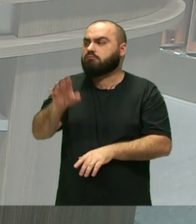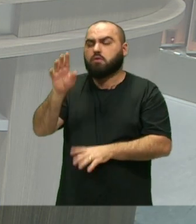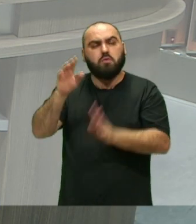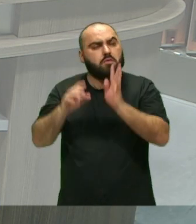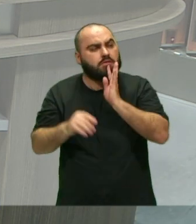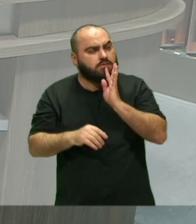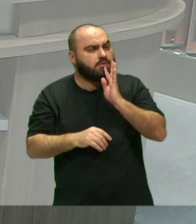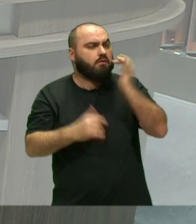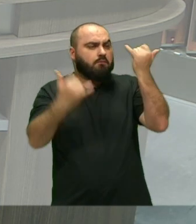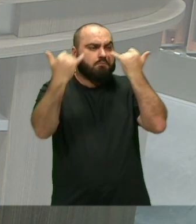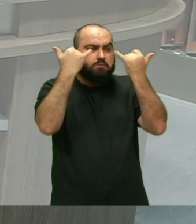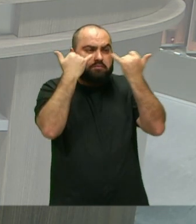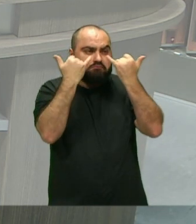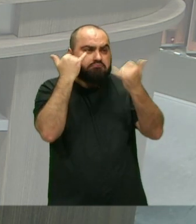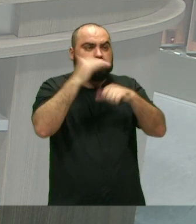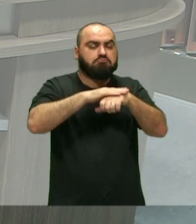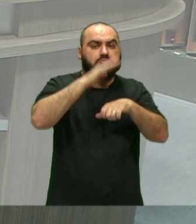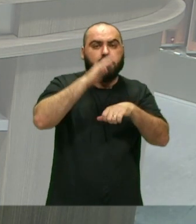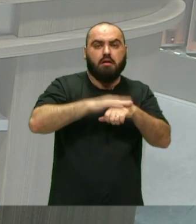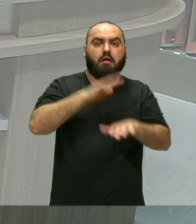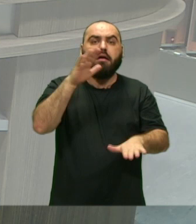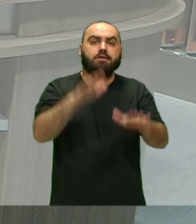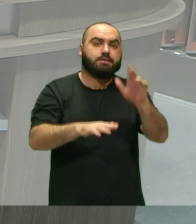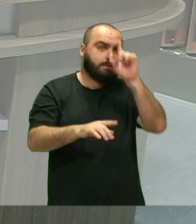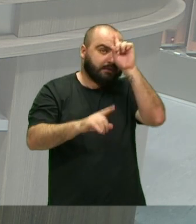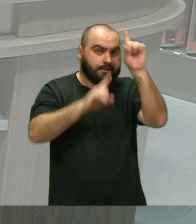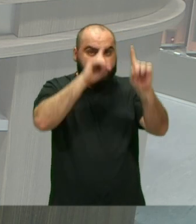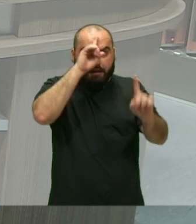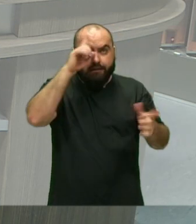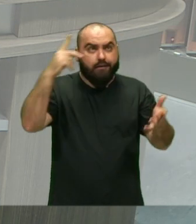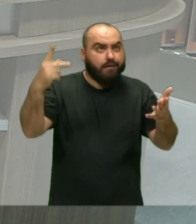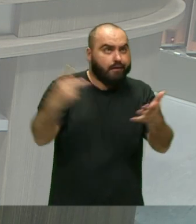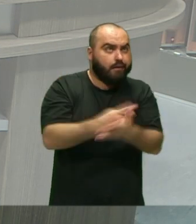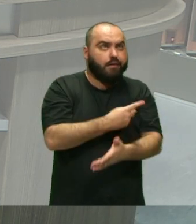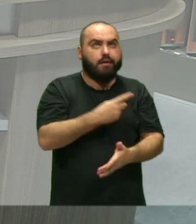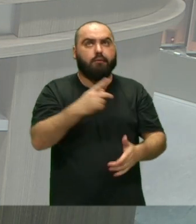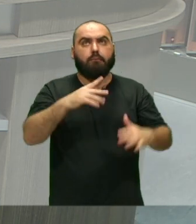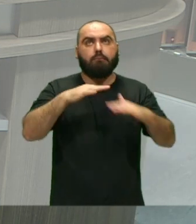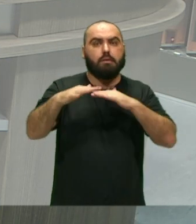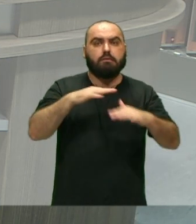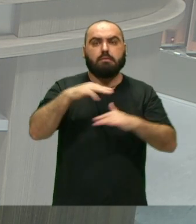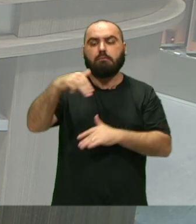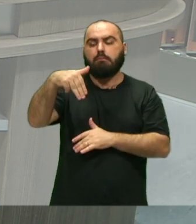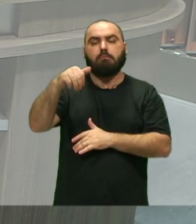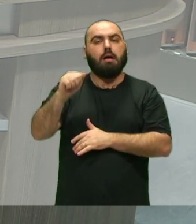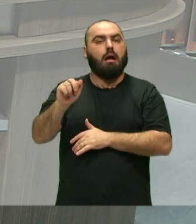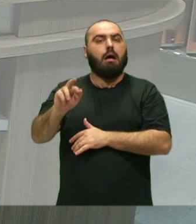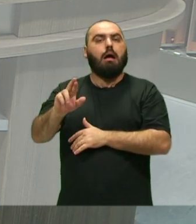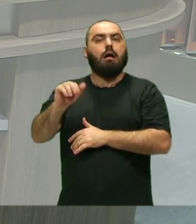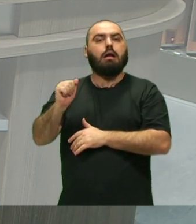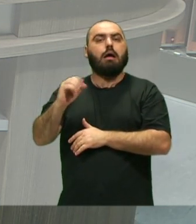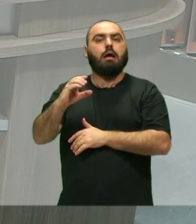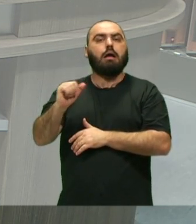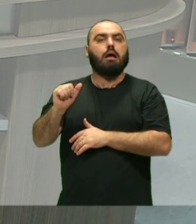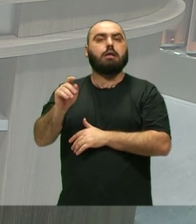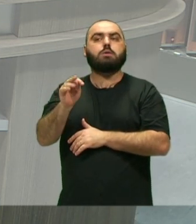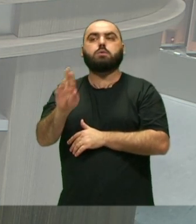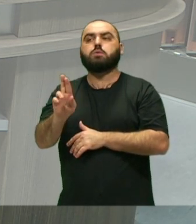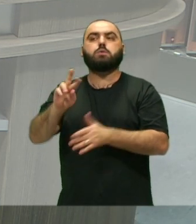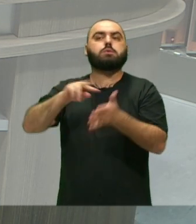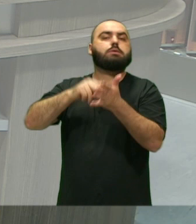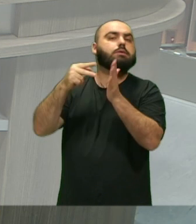mais Às vezes eu tenho Uma ideia errada Do que seja o movimento Do que seja Cada um dos